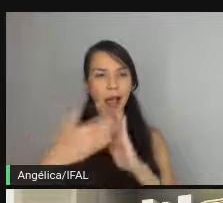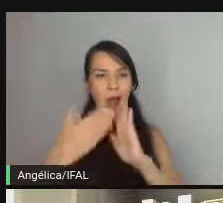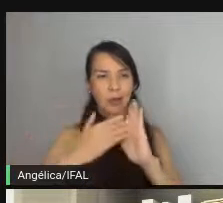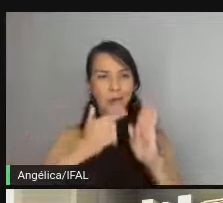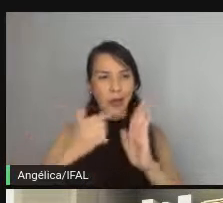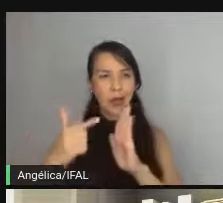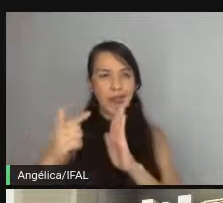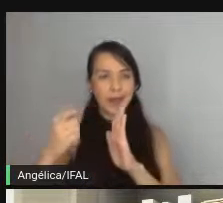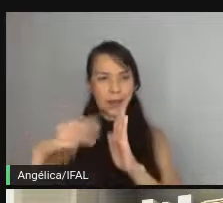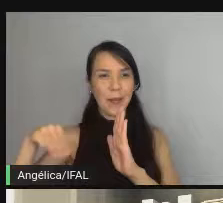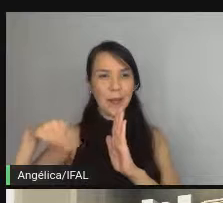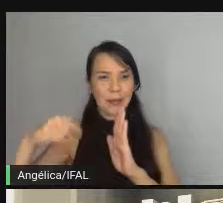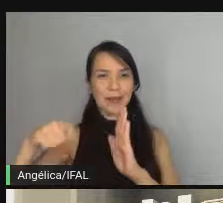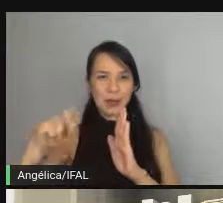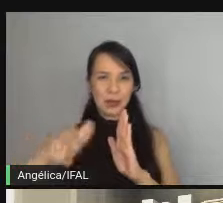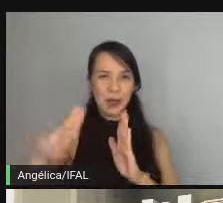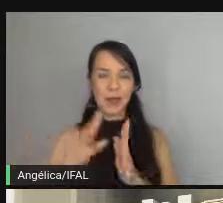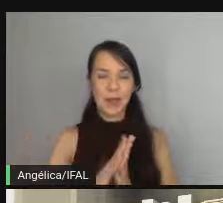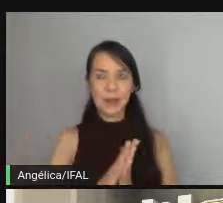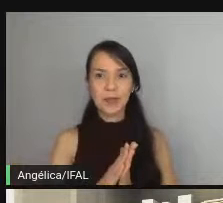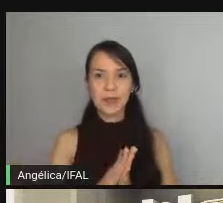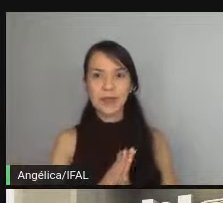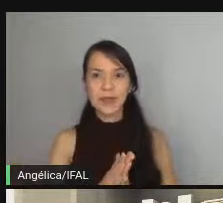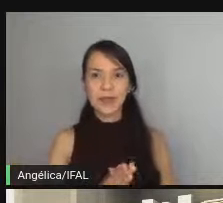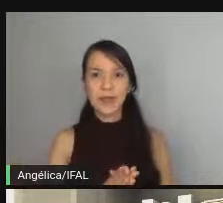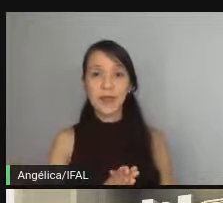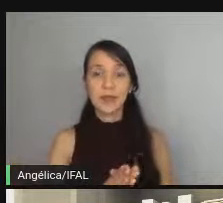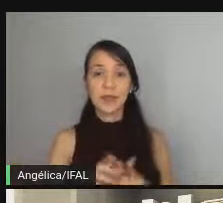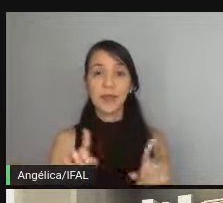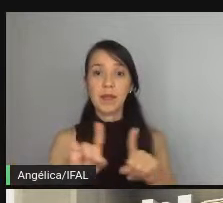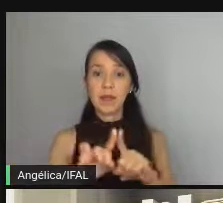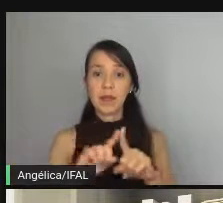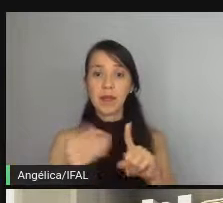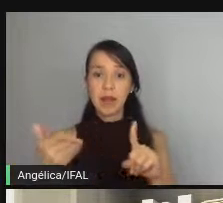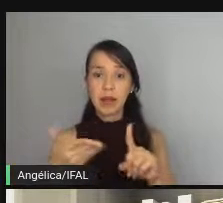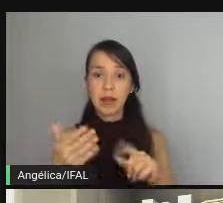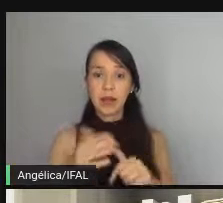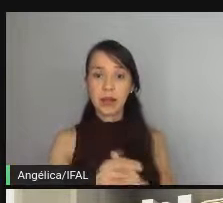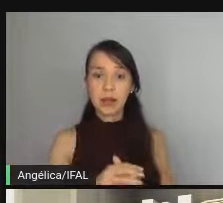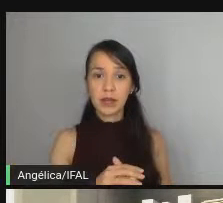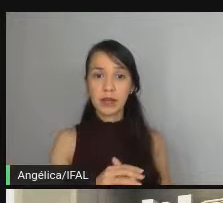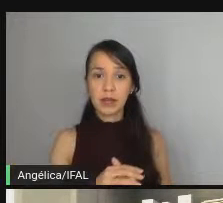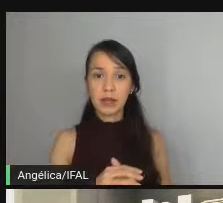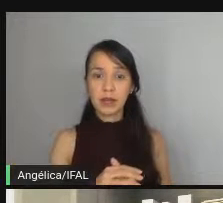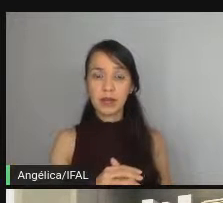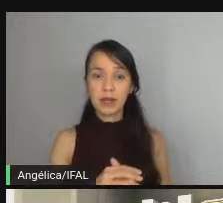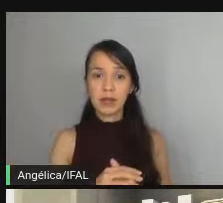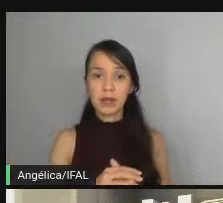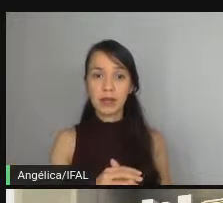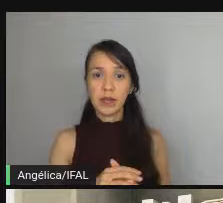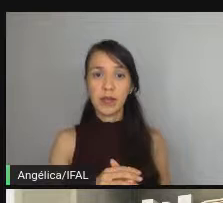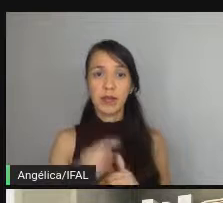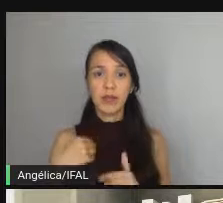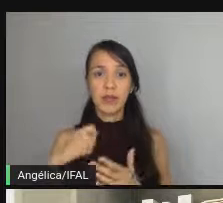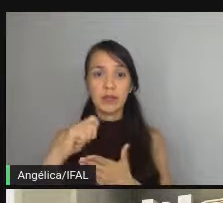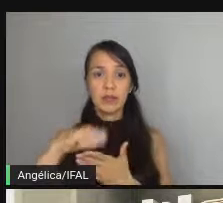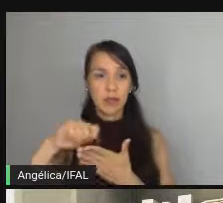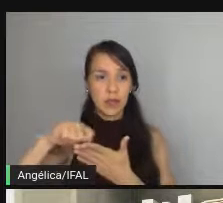com certeza e agora eu vou escrever